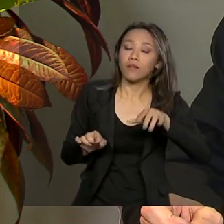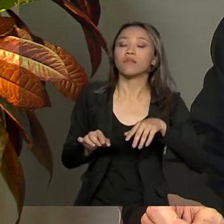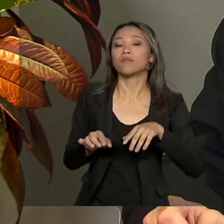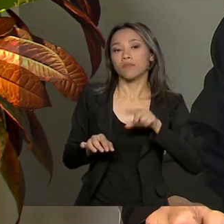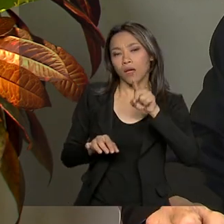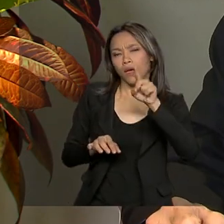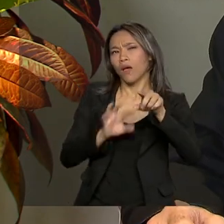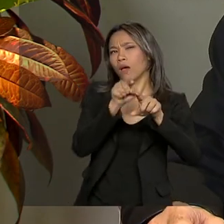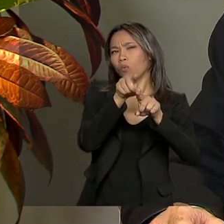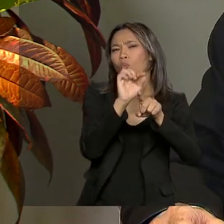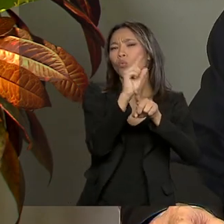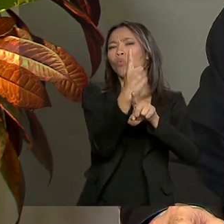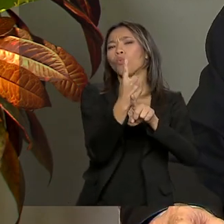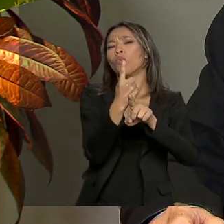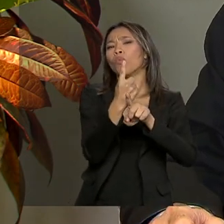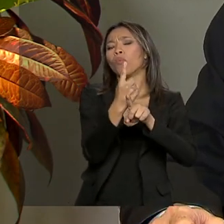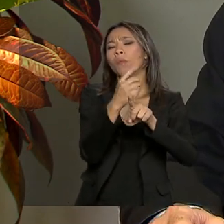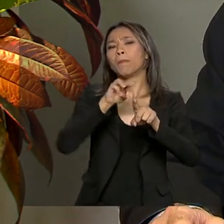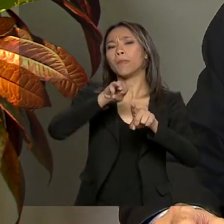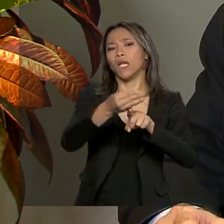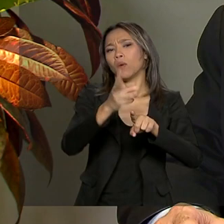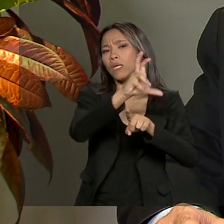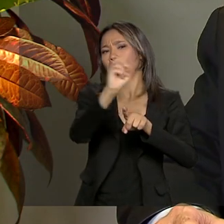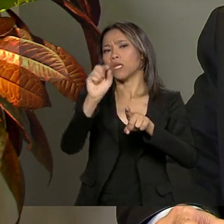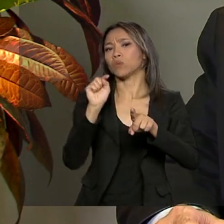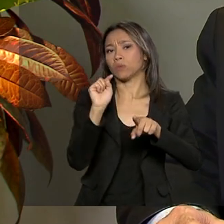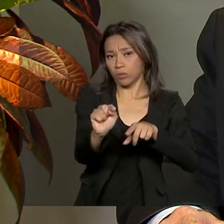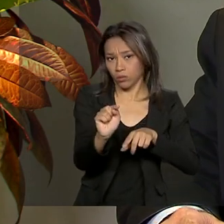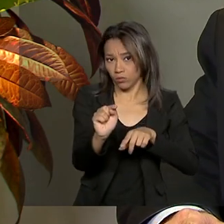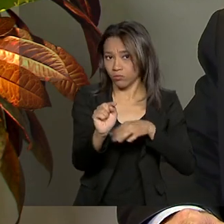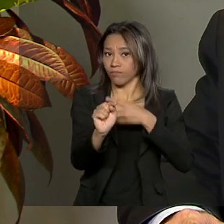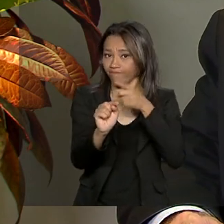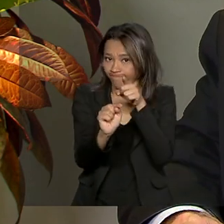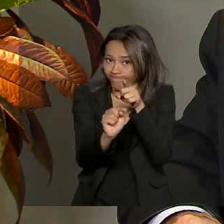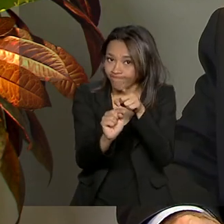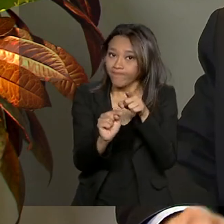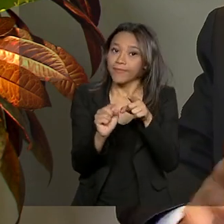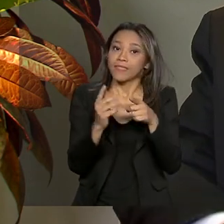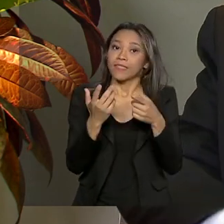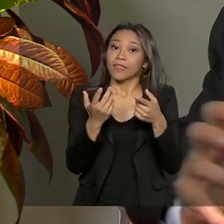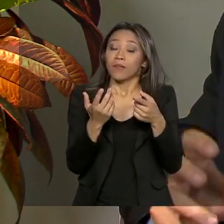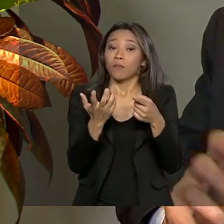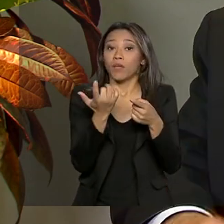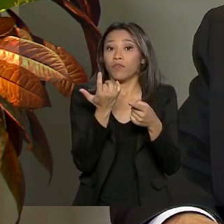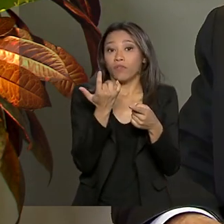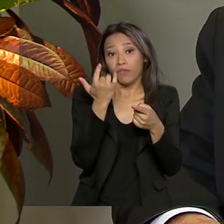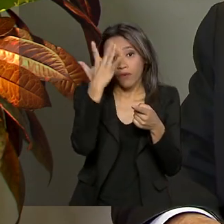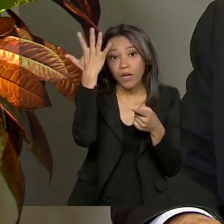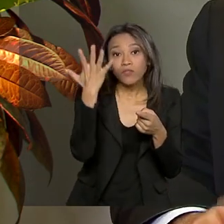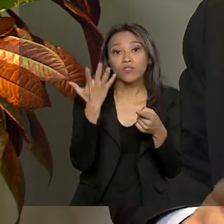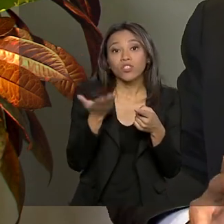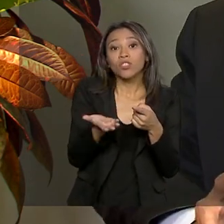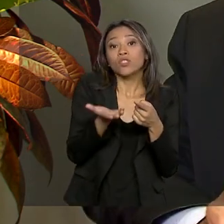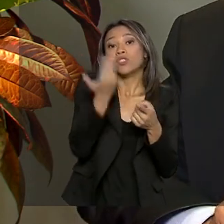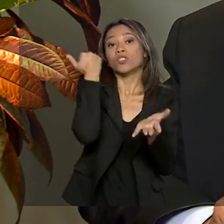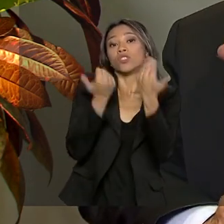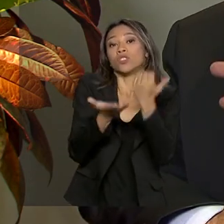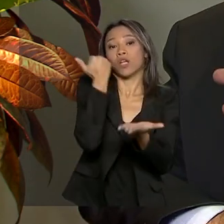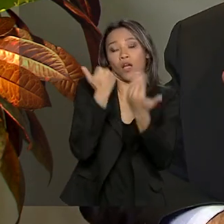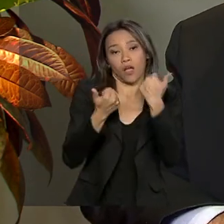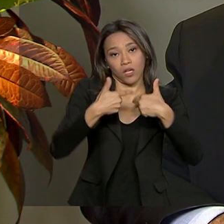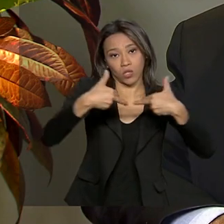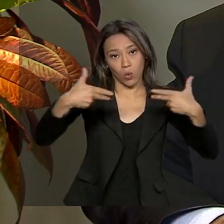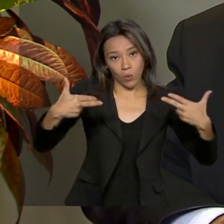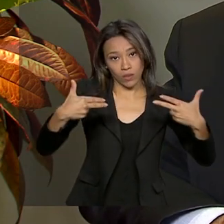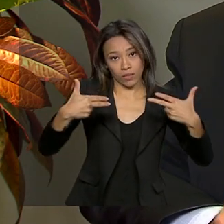e meio de quilômetros quadrados. Que, exatamente pela facilidade de tirar as coisas dali, que a